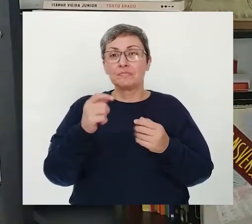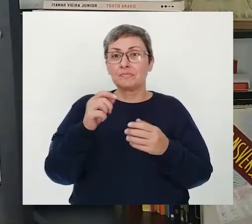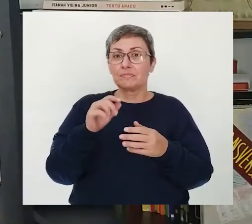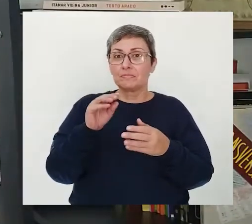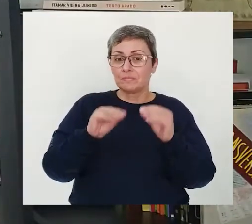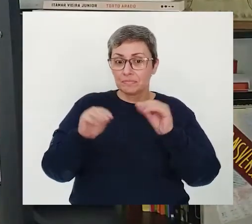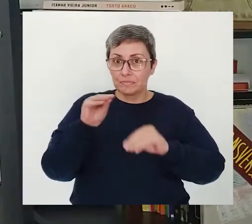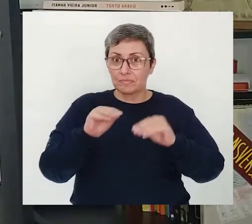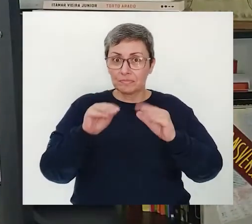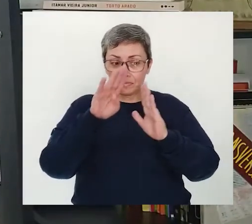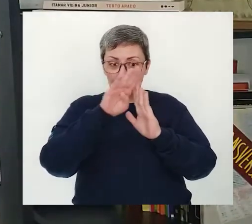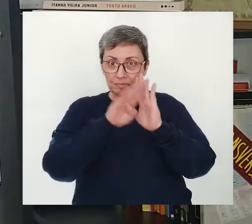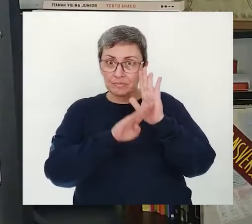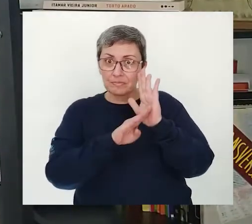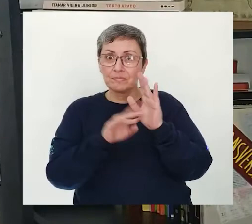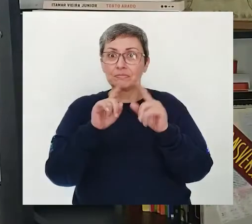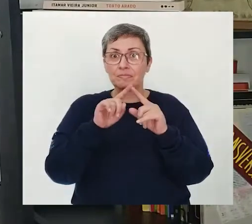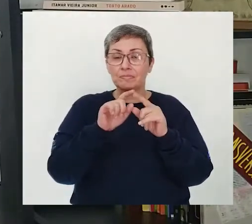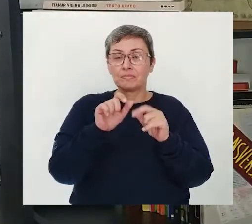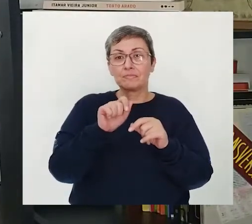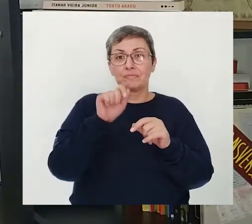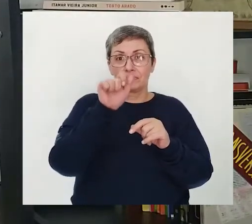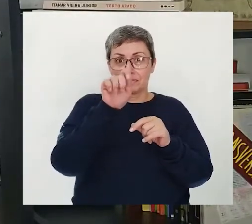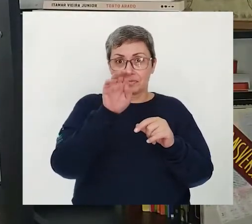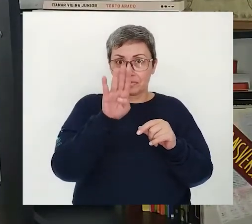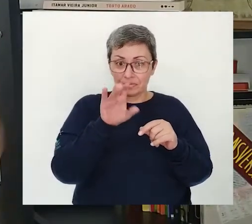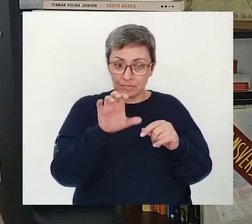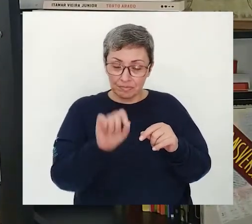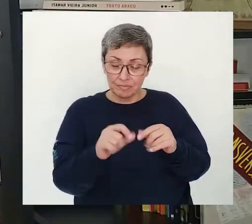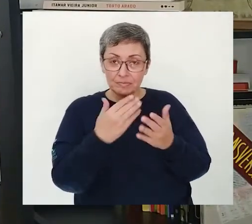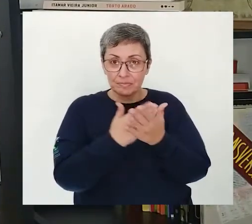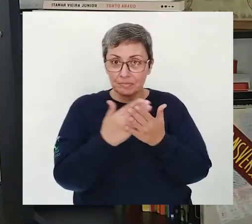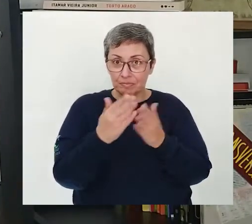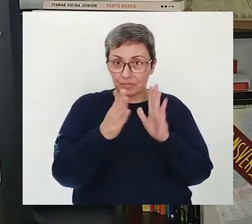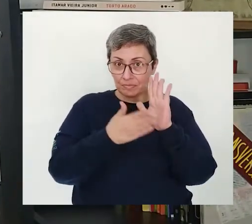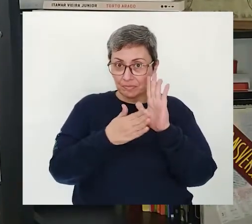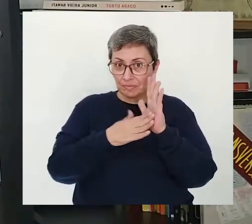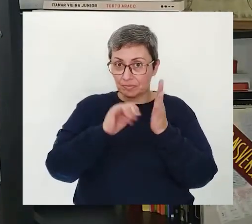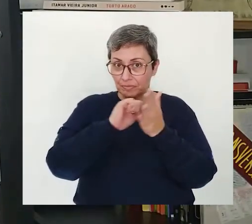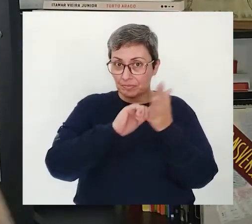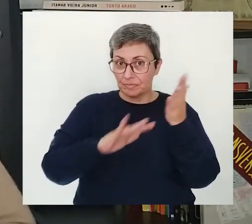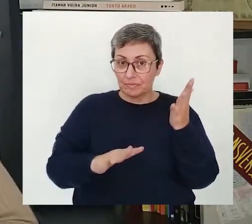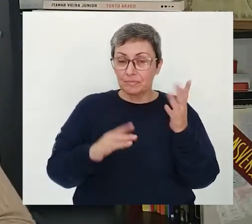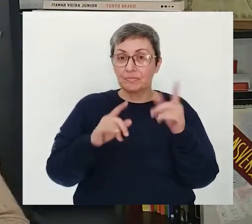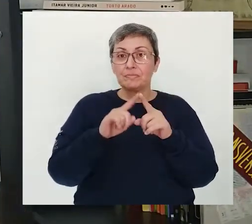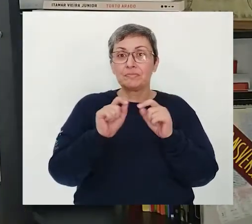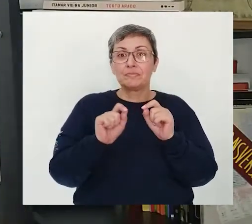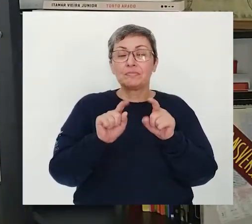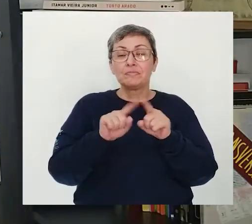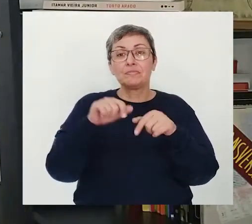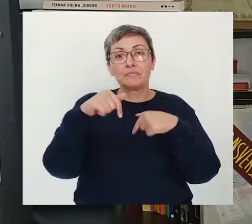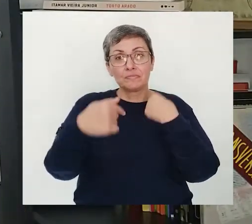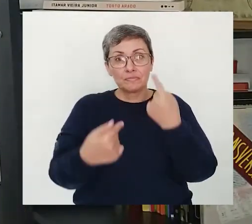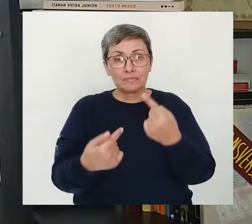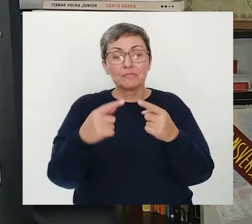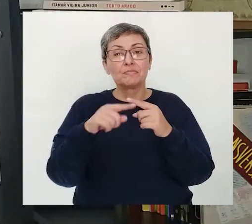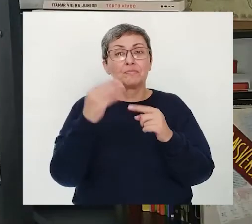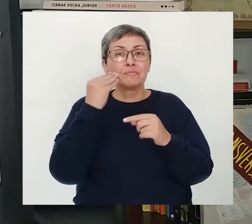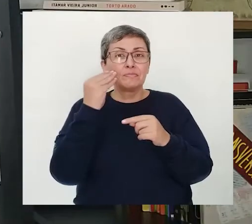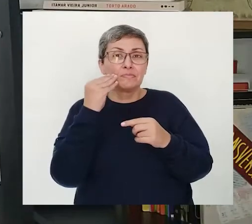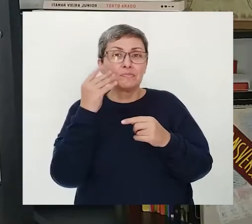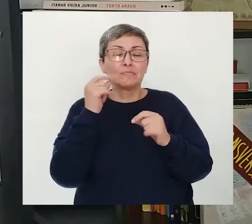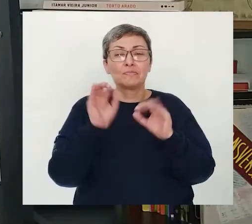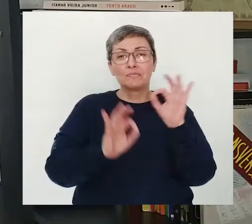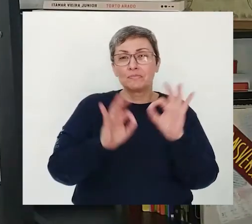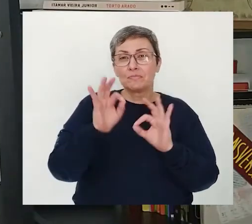Coloquem essa lista De sentidos aí Em ordem alfabética Para começar uma proposta De atividade aí Em ordem alfabética E depois Tentam